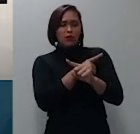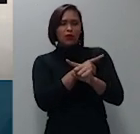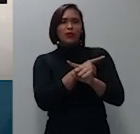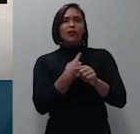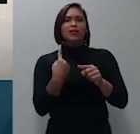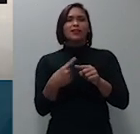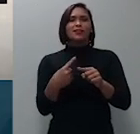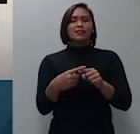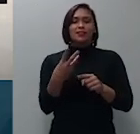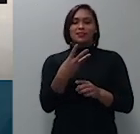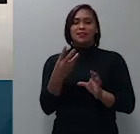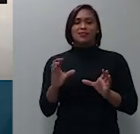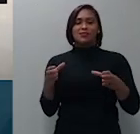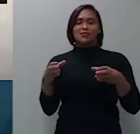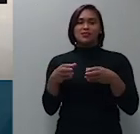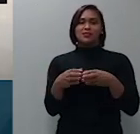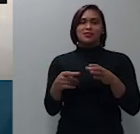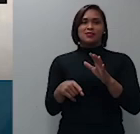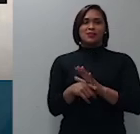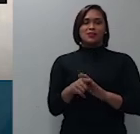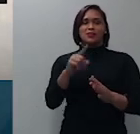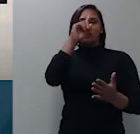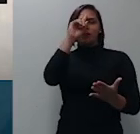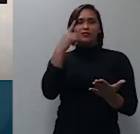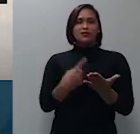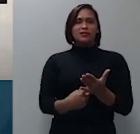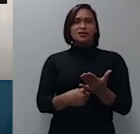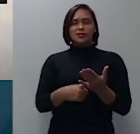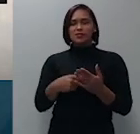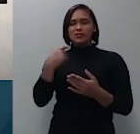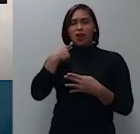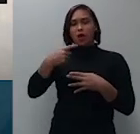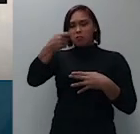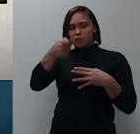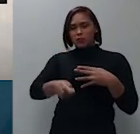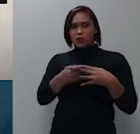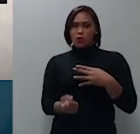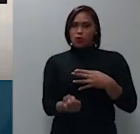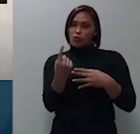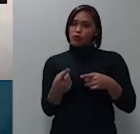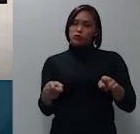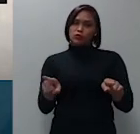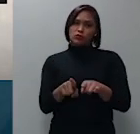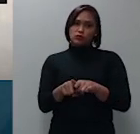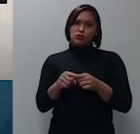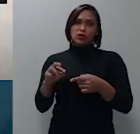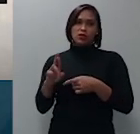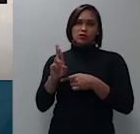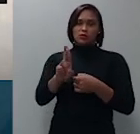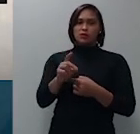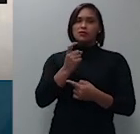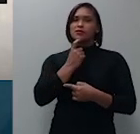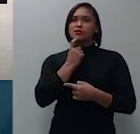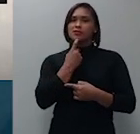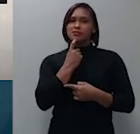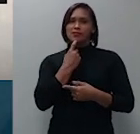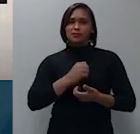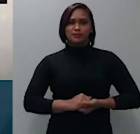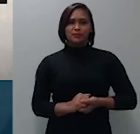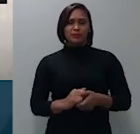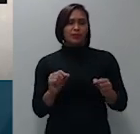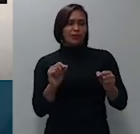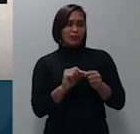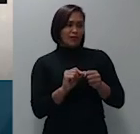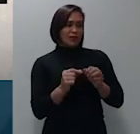turma e uma decisão monocrática de vossa excelência ministro salomão fazendo a seguinte